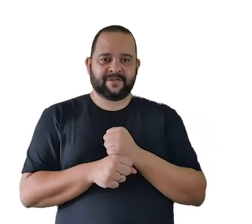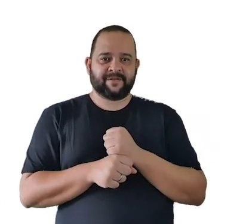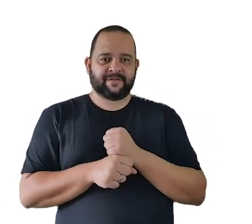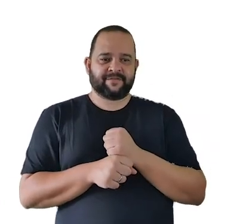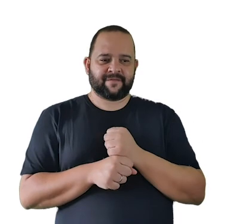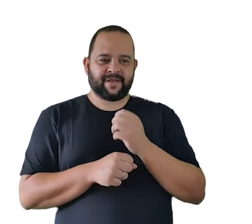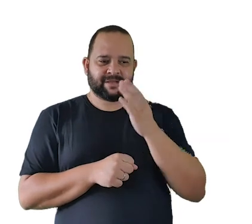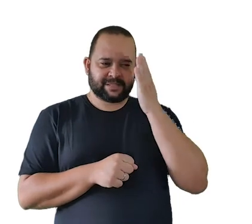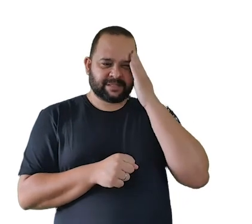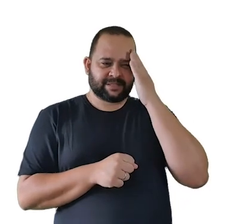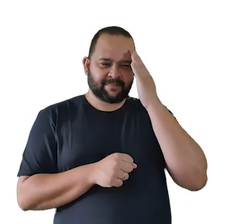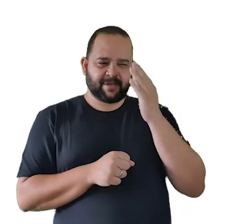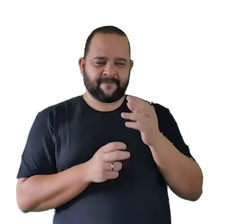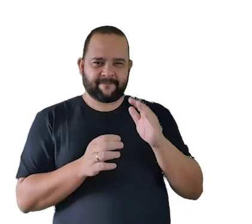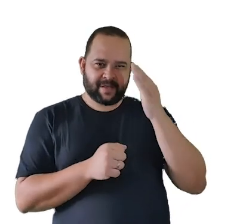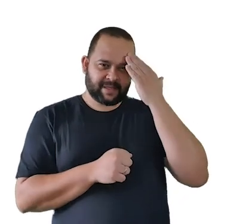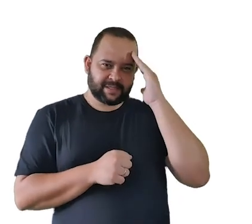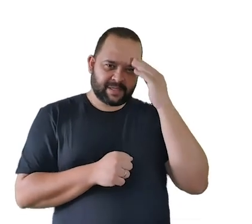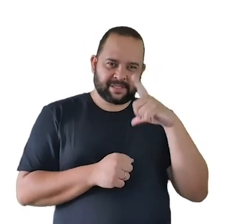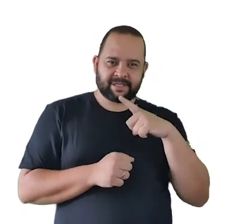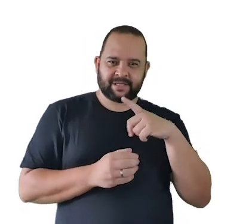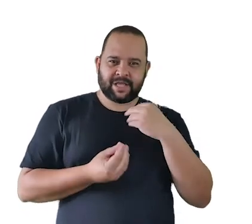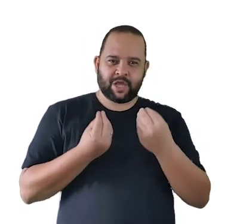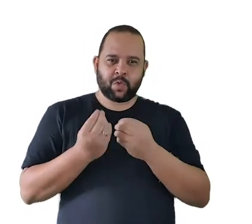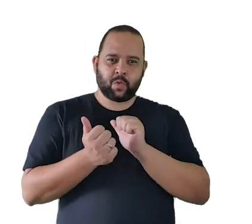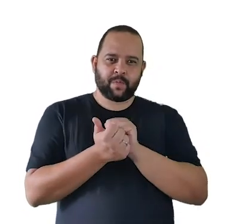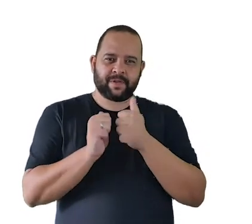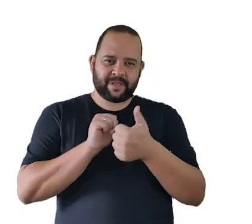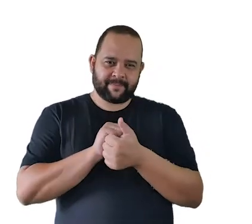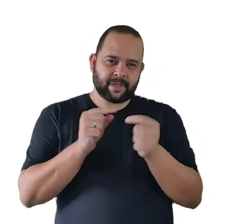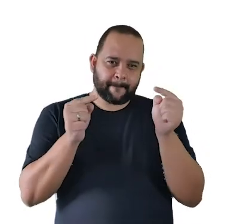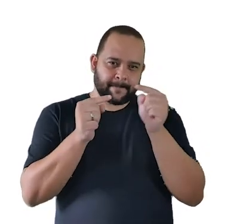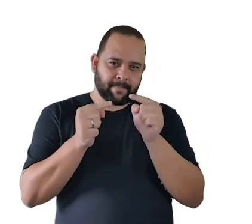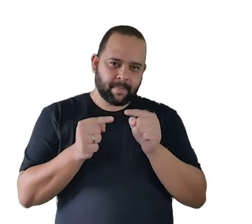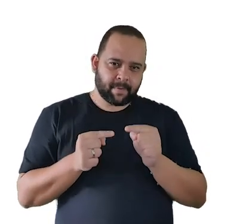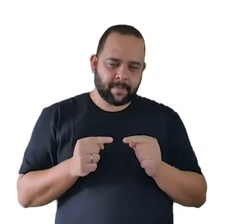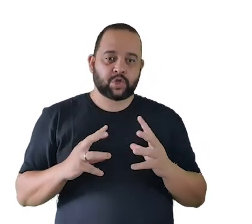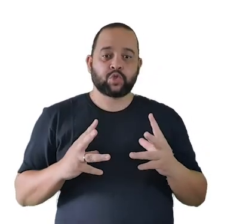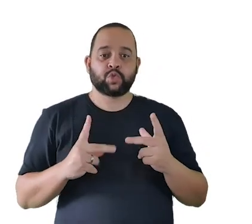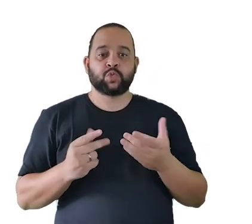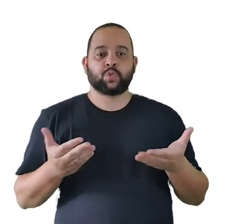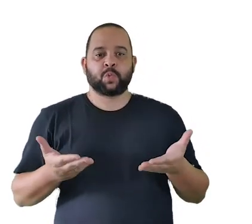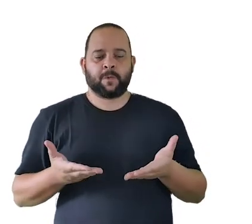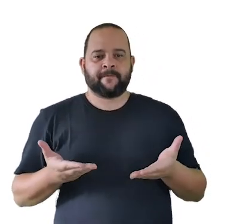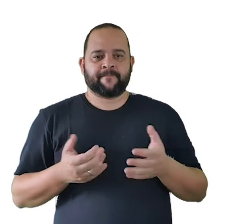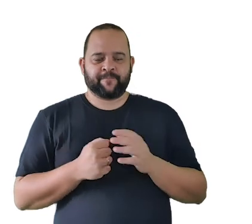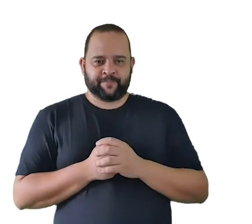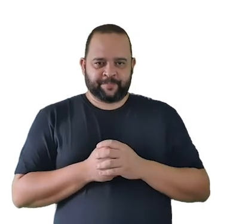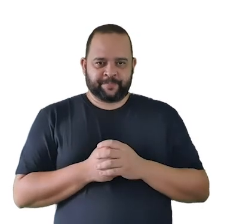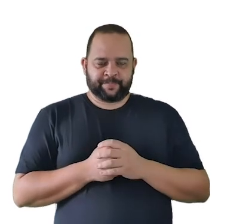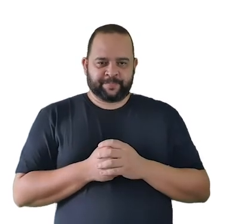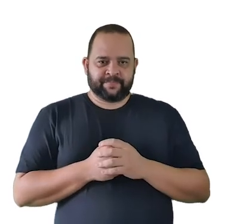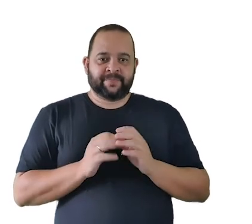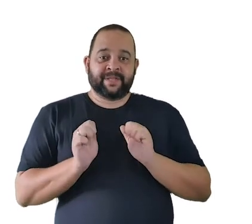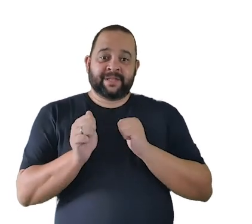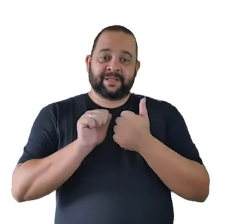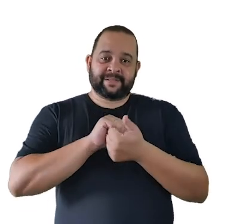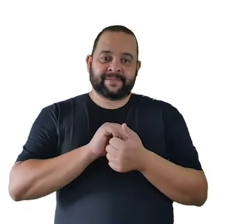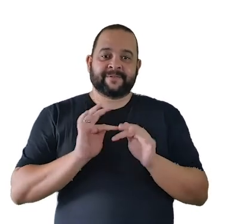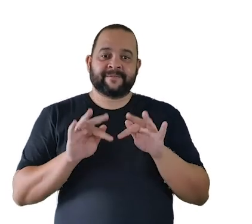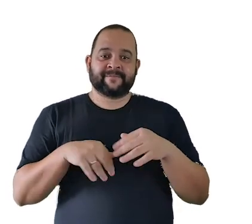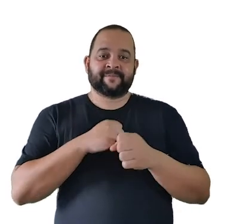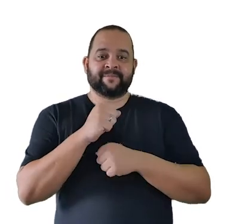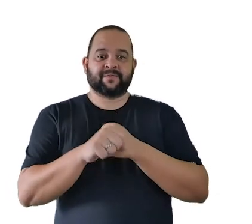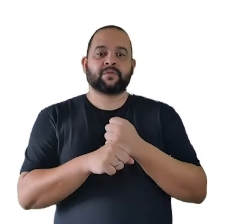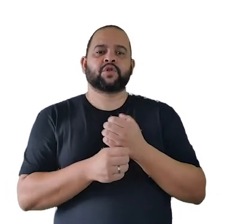formas de costurar esse repertório todo agora evocando esse final de ano a gente